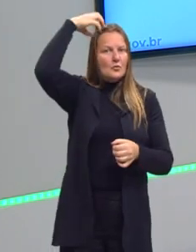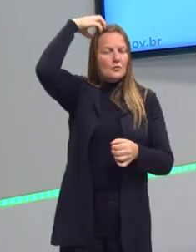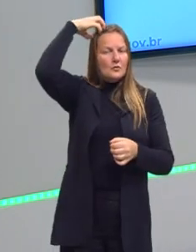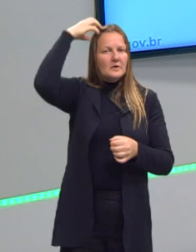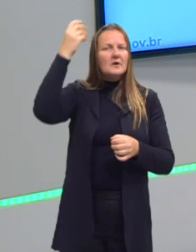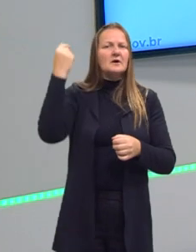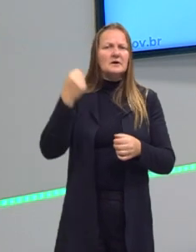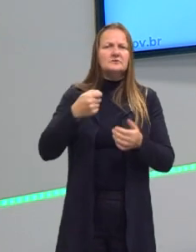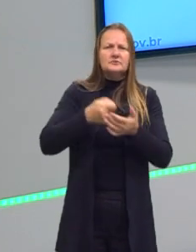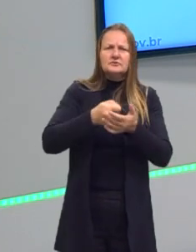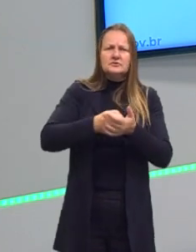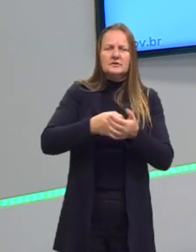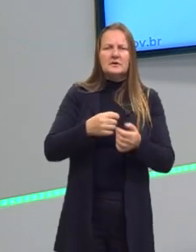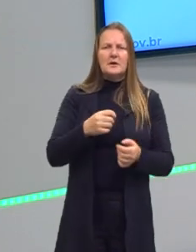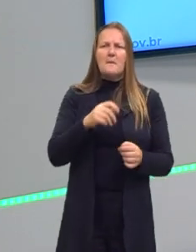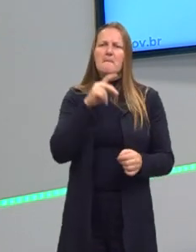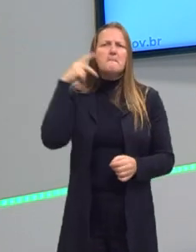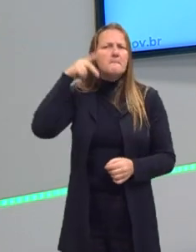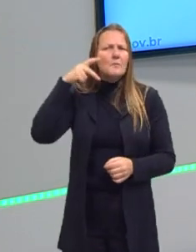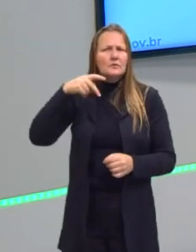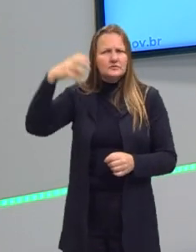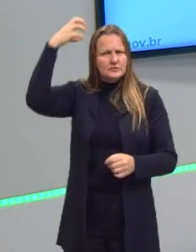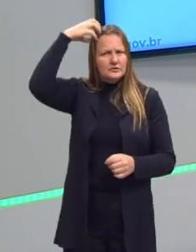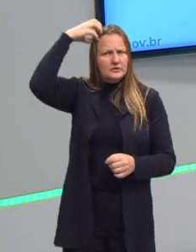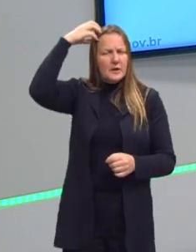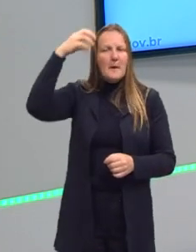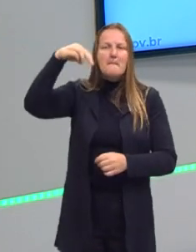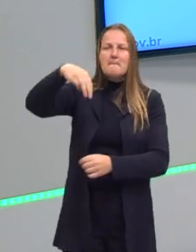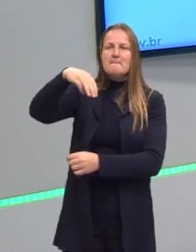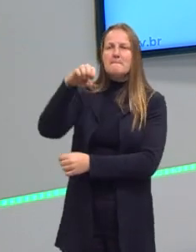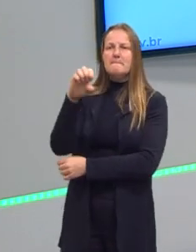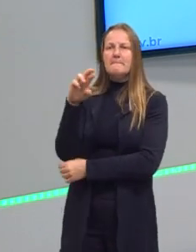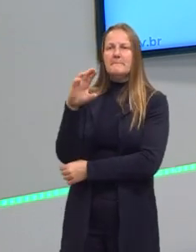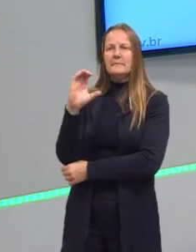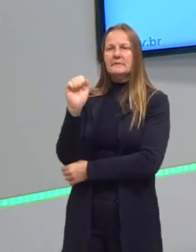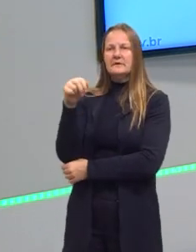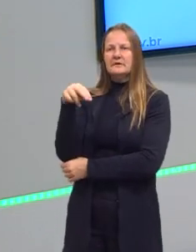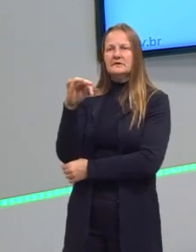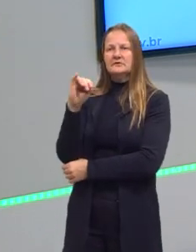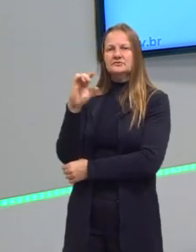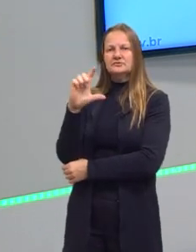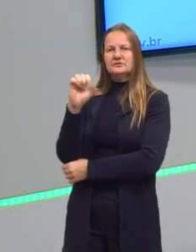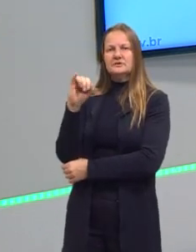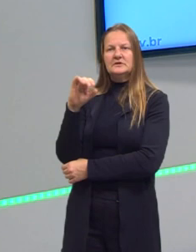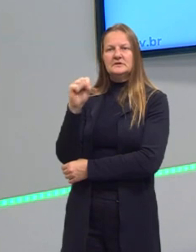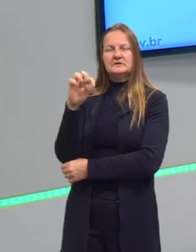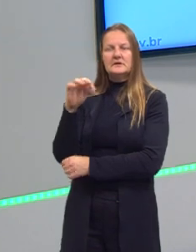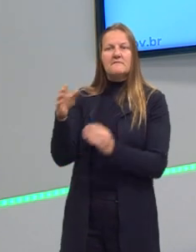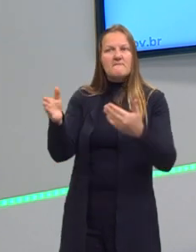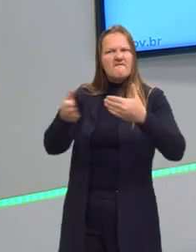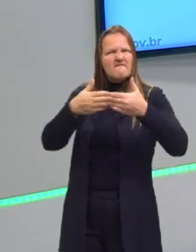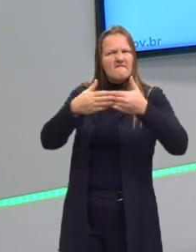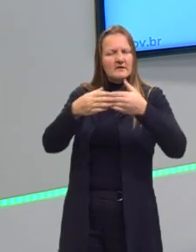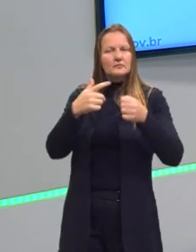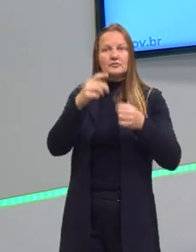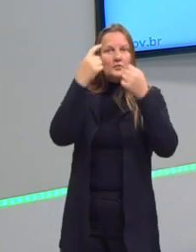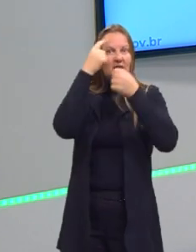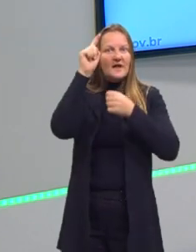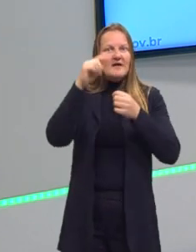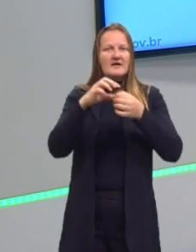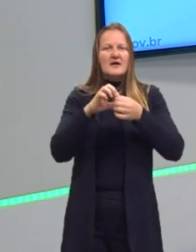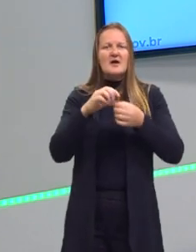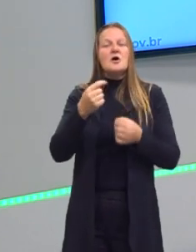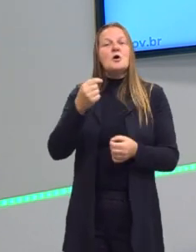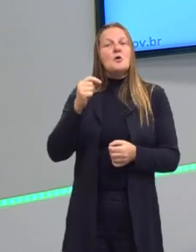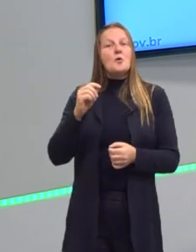absolutismo, dos reis, era uma política mercantilista, muito engessada, muito fechada. E os burgueses queriam que a economia girasse.